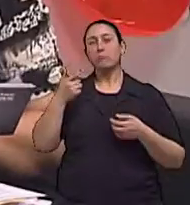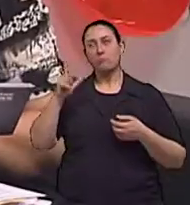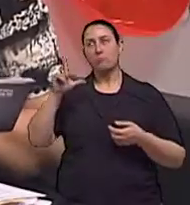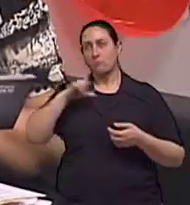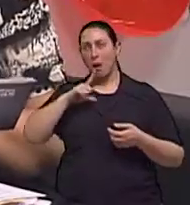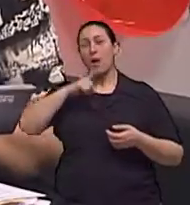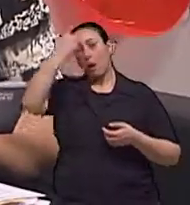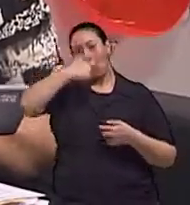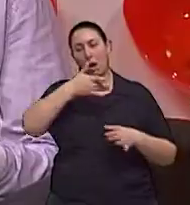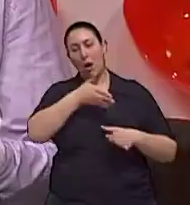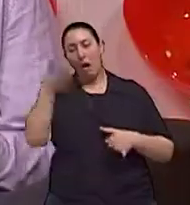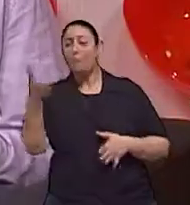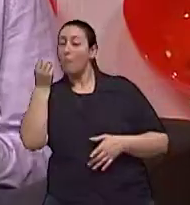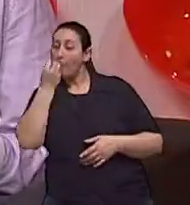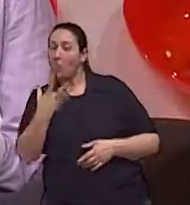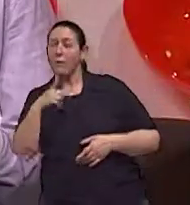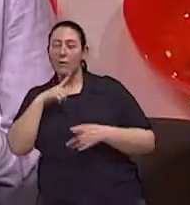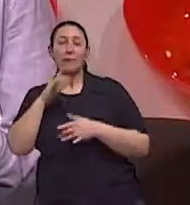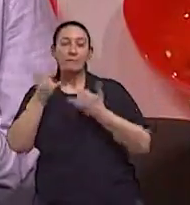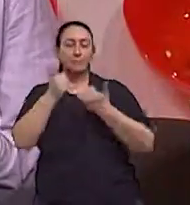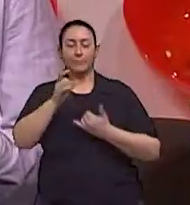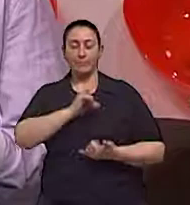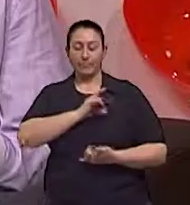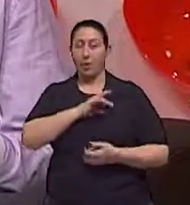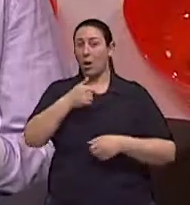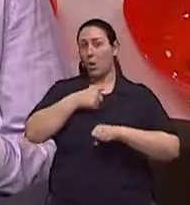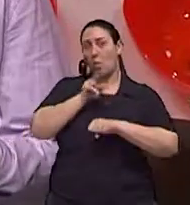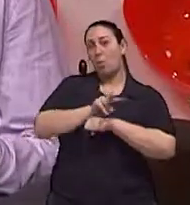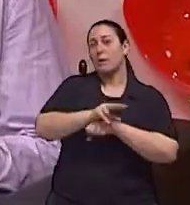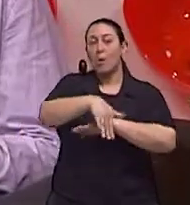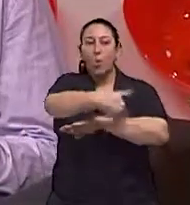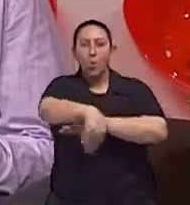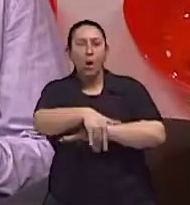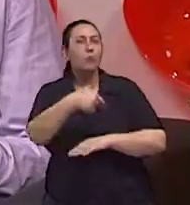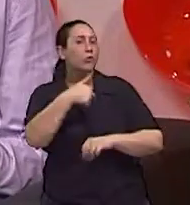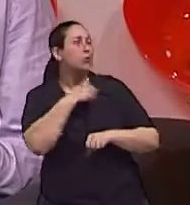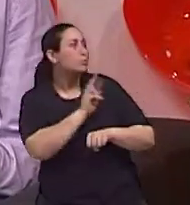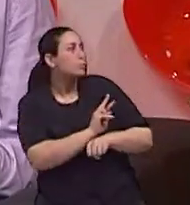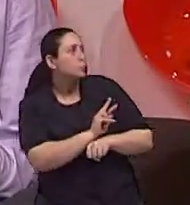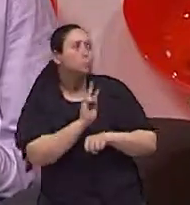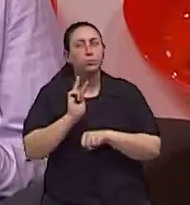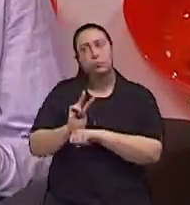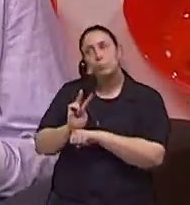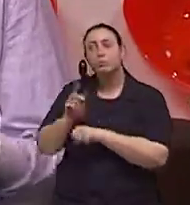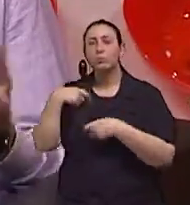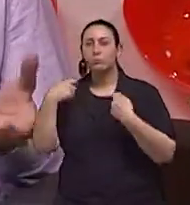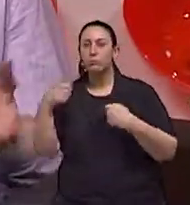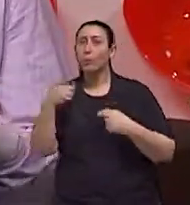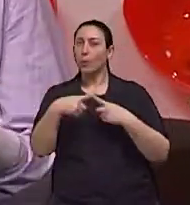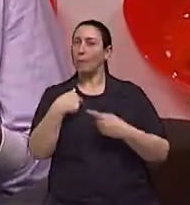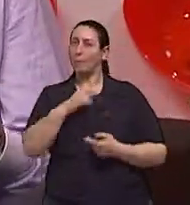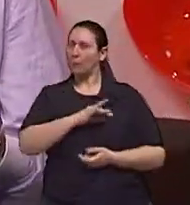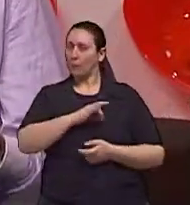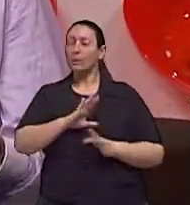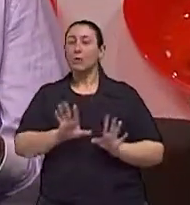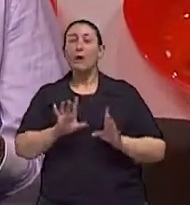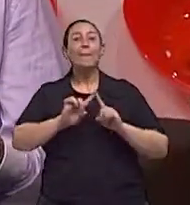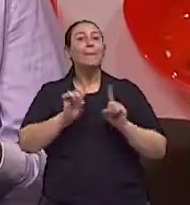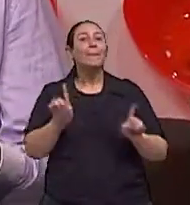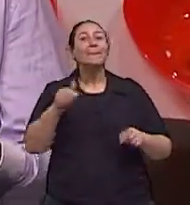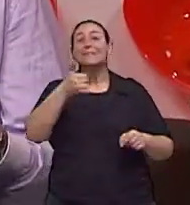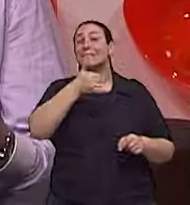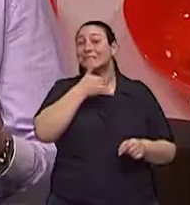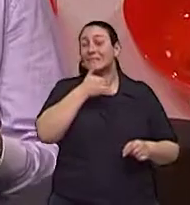Com certeza Medo também Eu me cuido quando vou atravessar a rua justamente porque eu tenho medo Eu medo E a tristeza, bom, ela é uma questão de